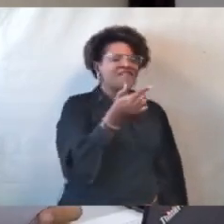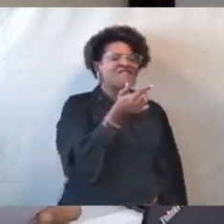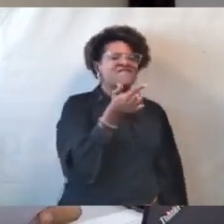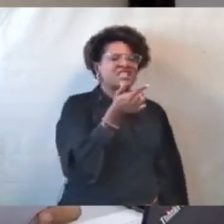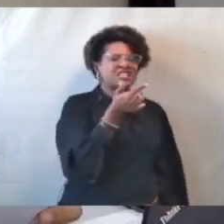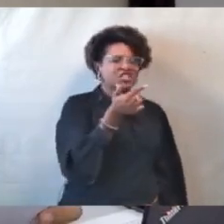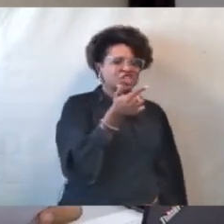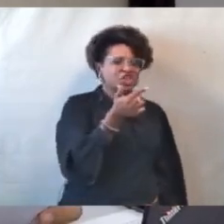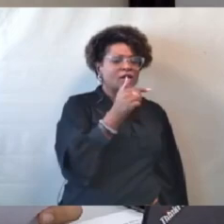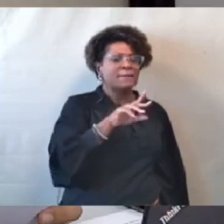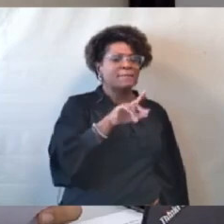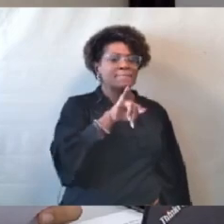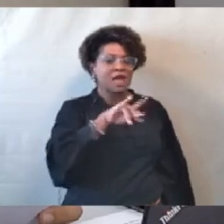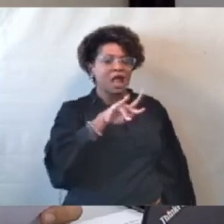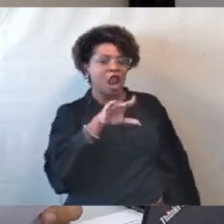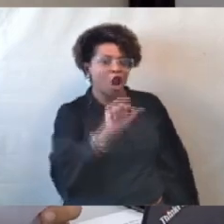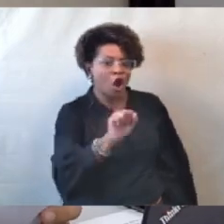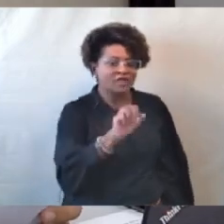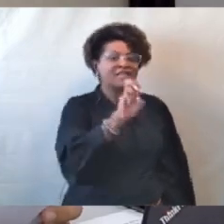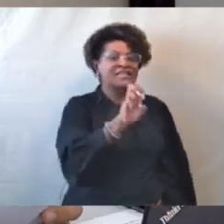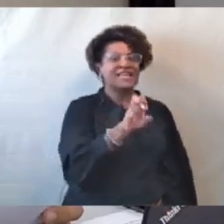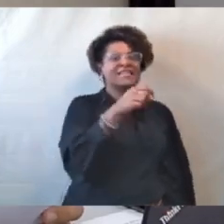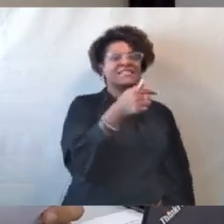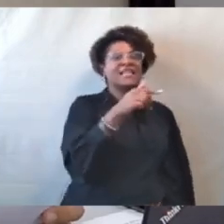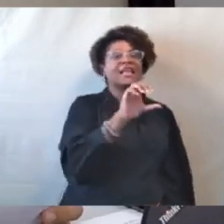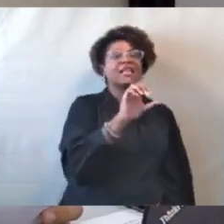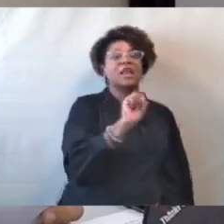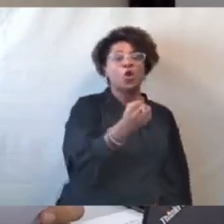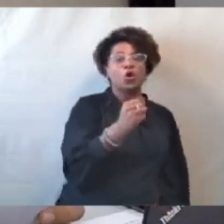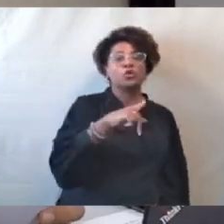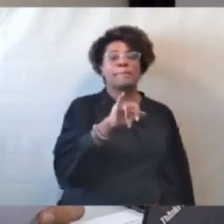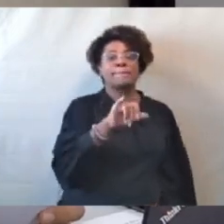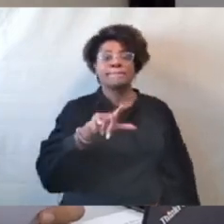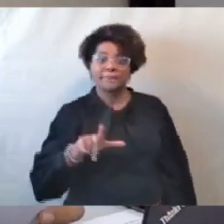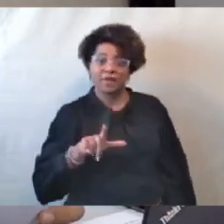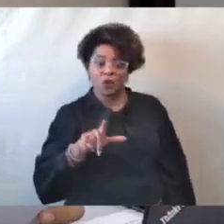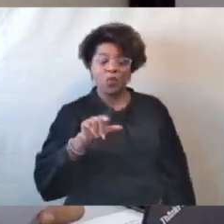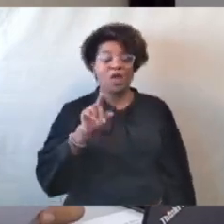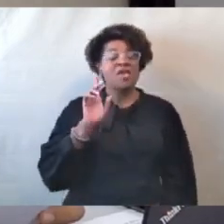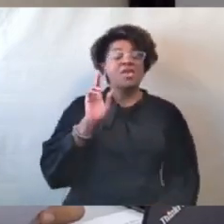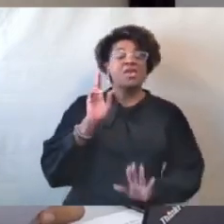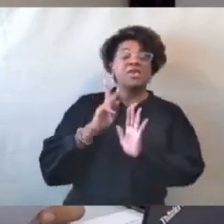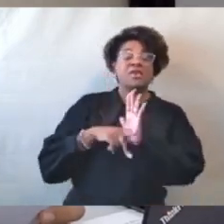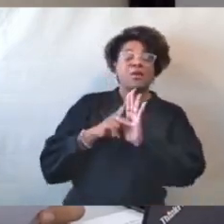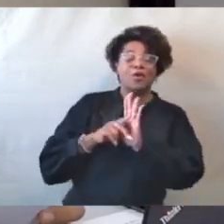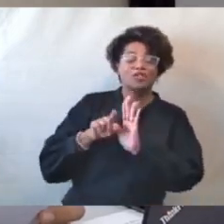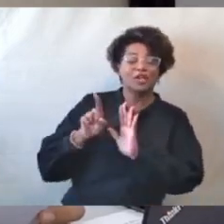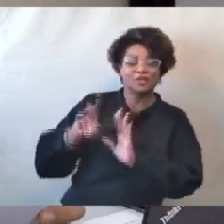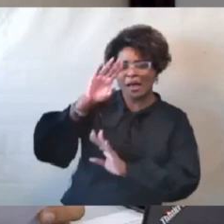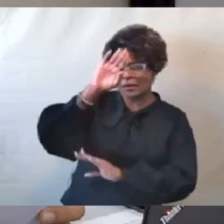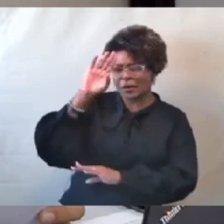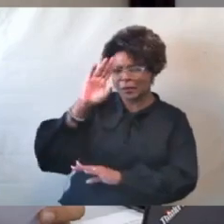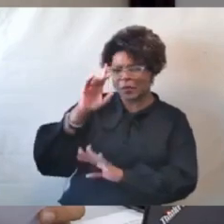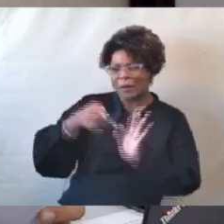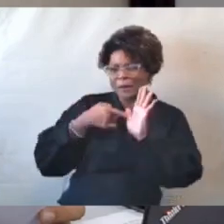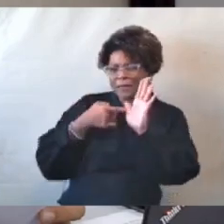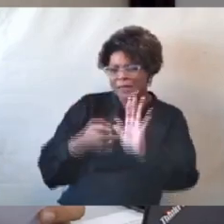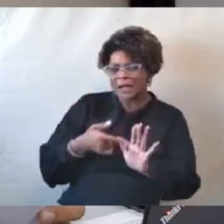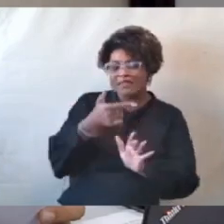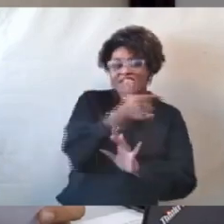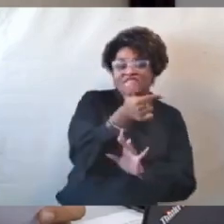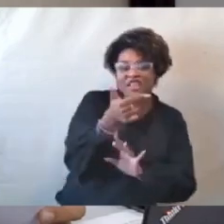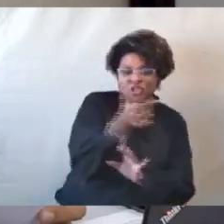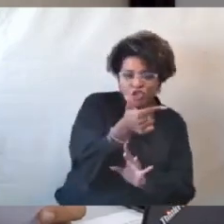Pampulha Viva em 31 de agosto de 2023 apresentava estimativa de R$ 22.512